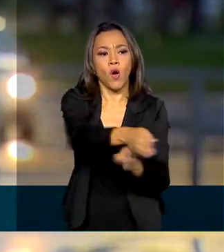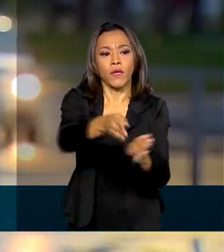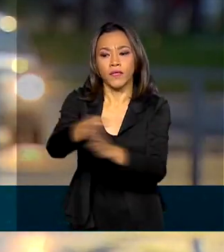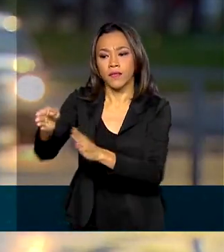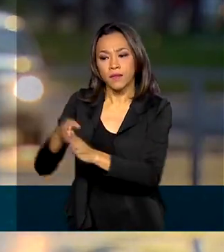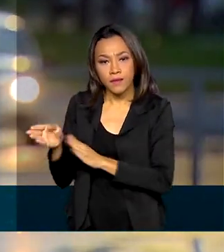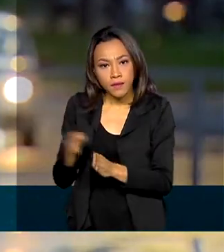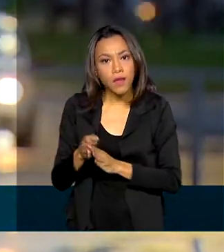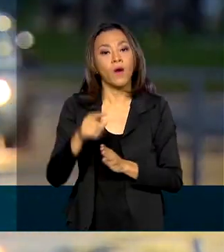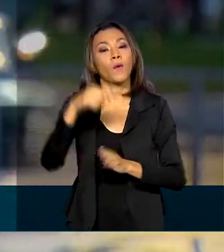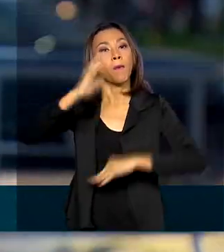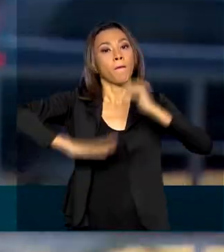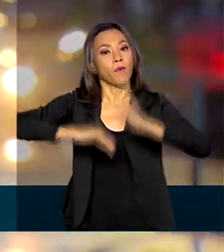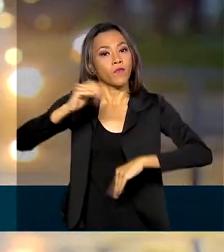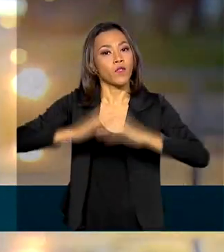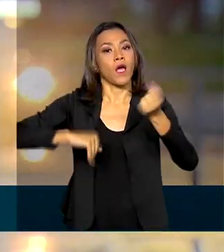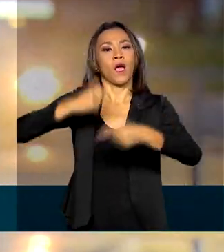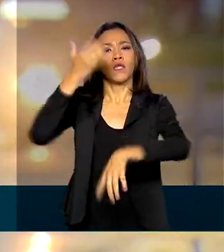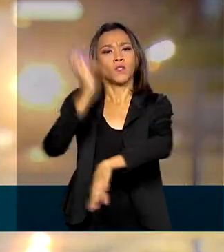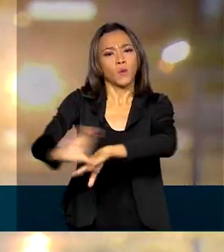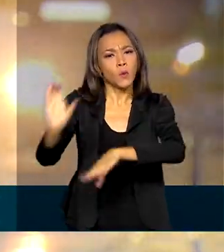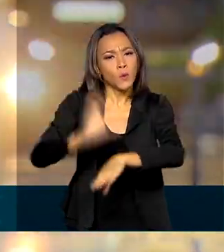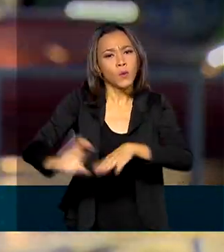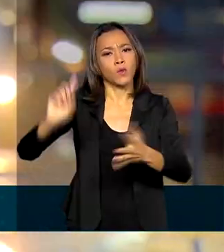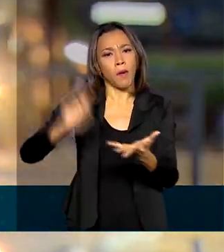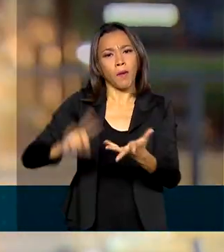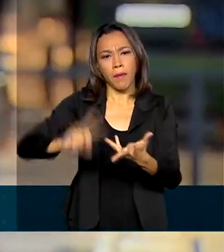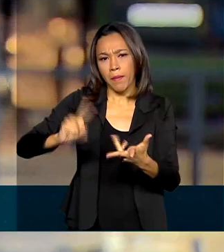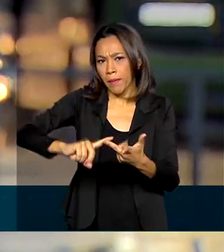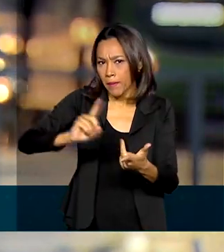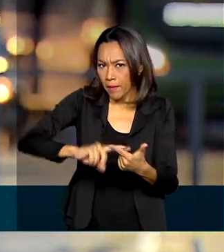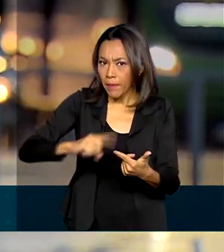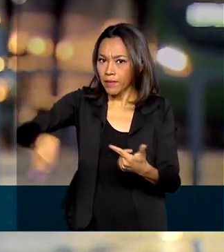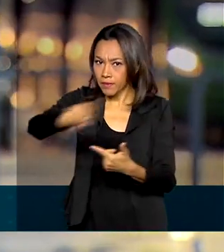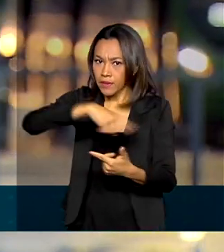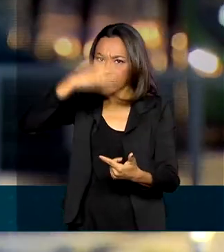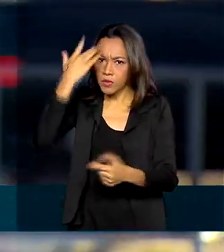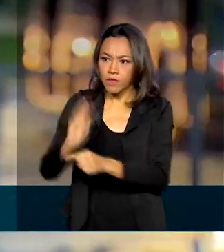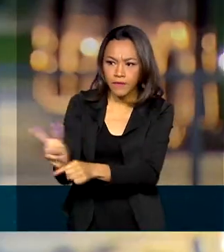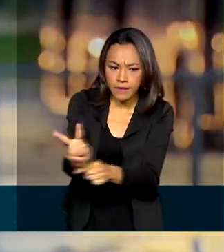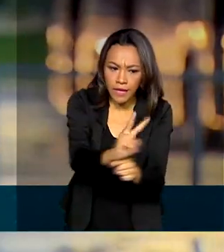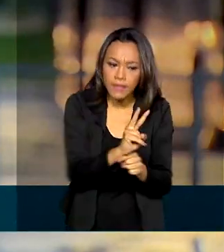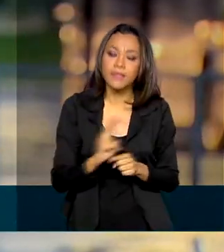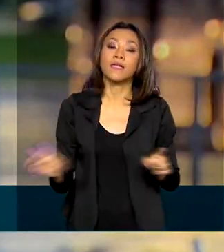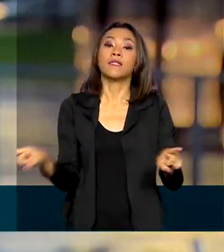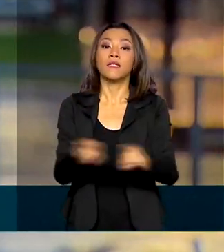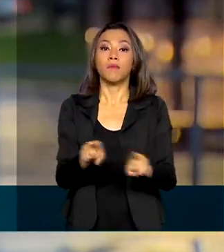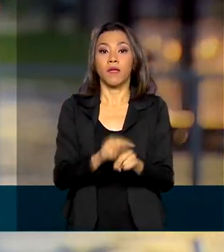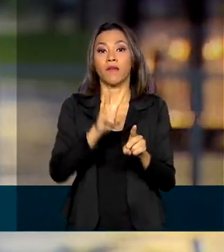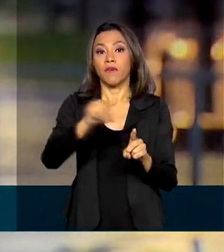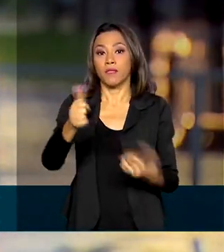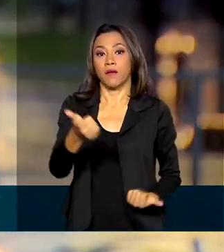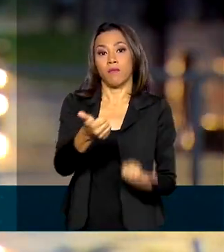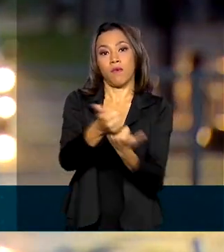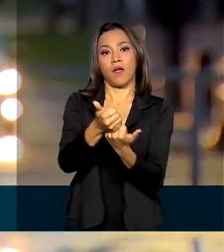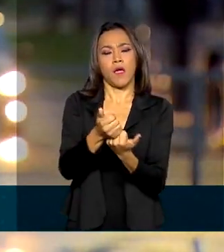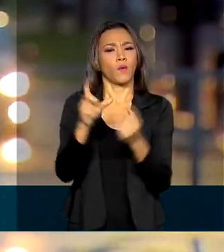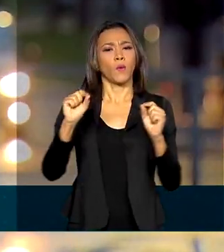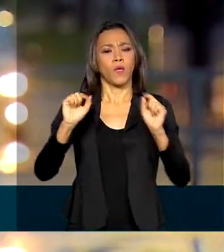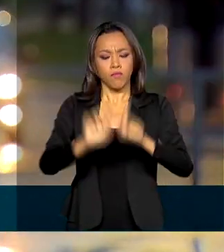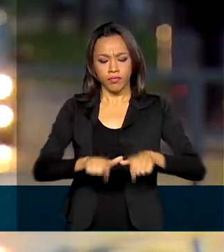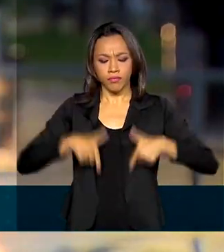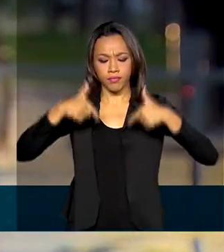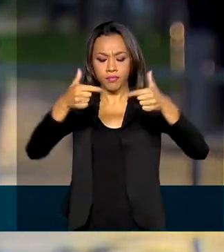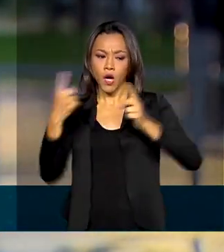setor, os motoristas e dos agentes de fiscalização. Também serão reforçadas as operações de combate